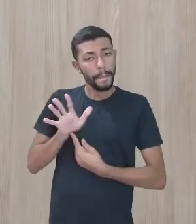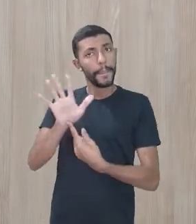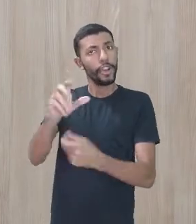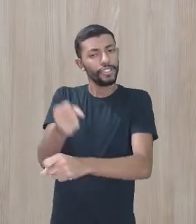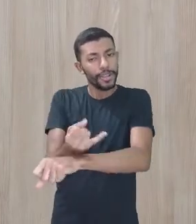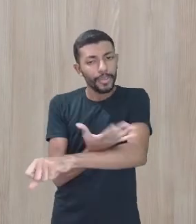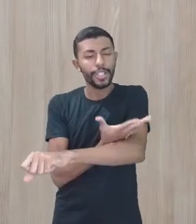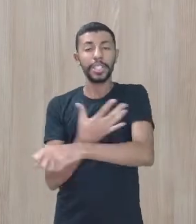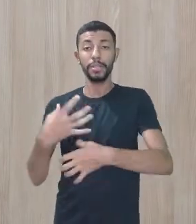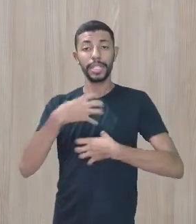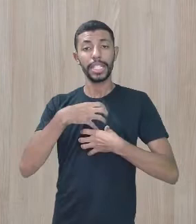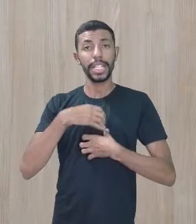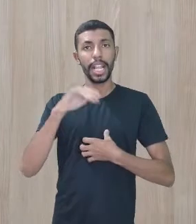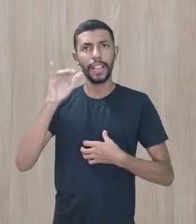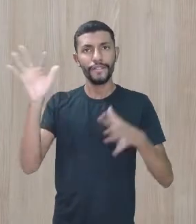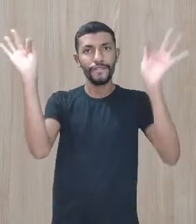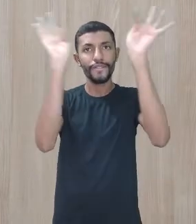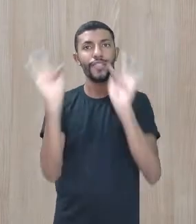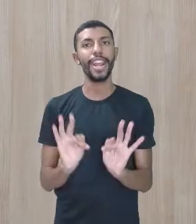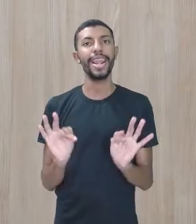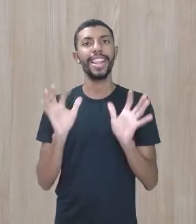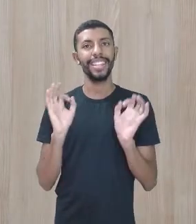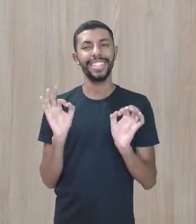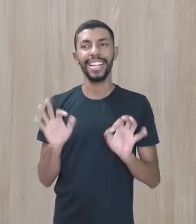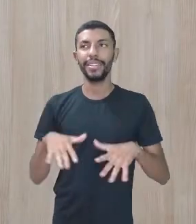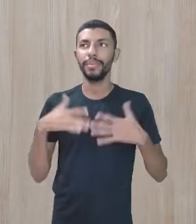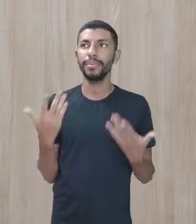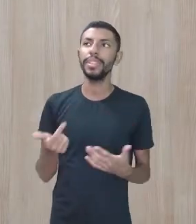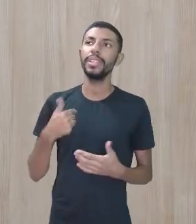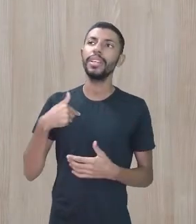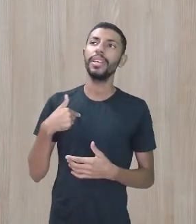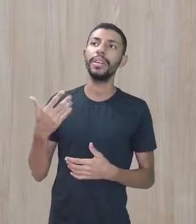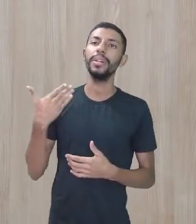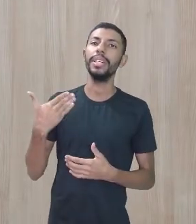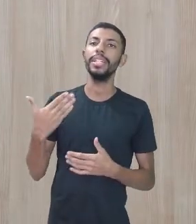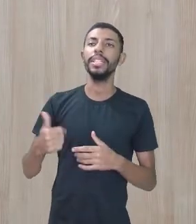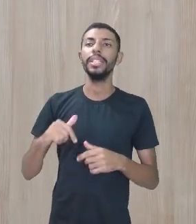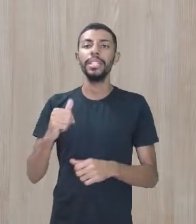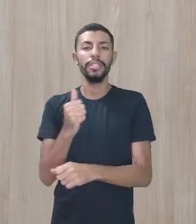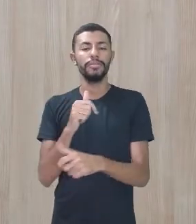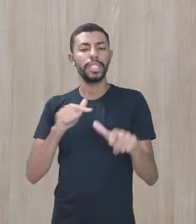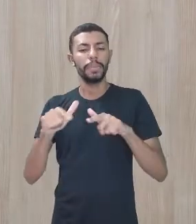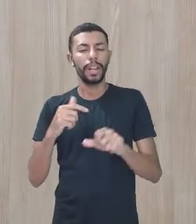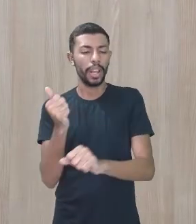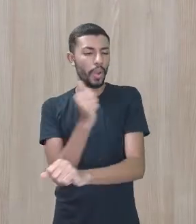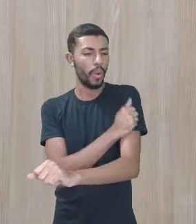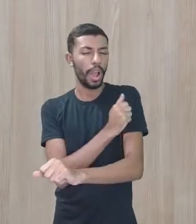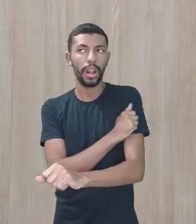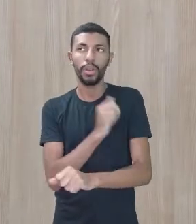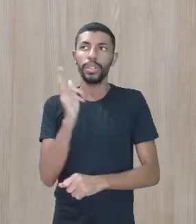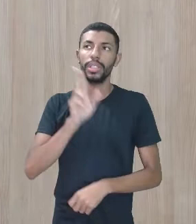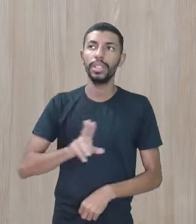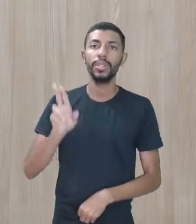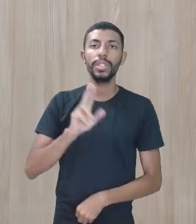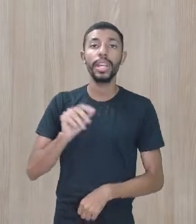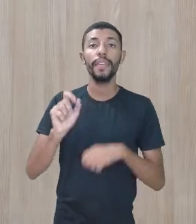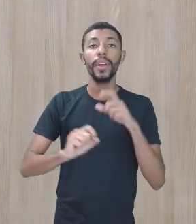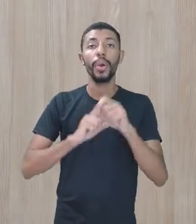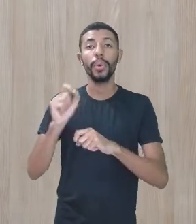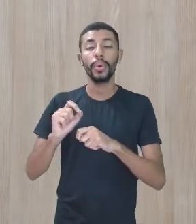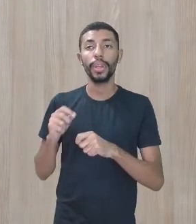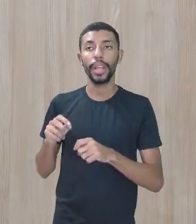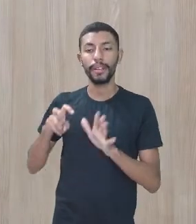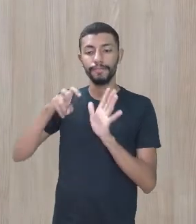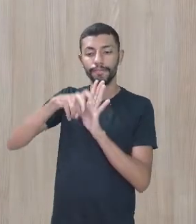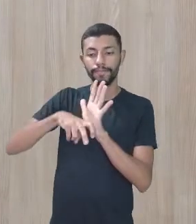felizes. Então, eu estava trabalhando com um estudante que ele usava cadeiras de